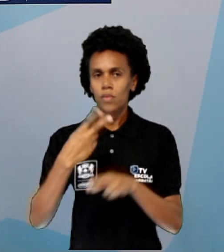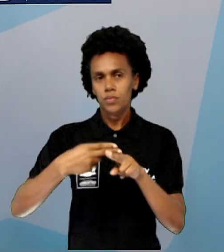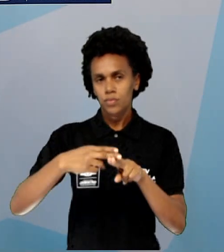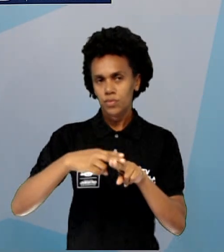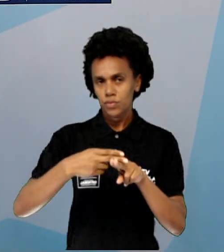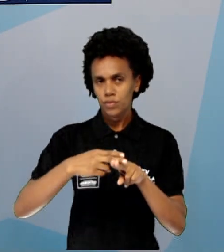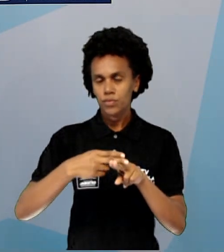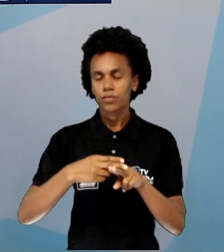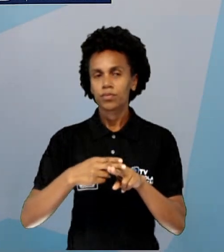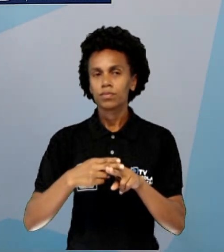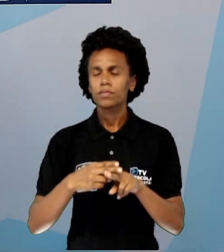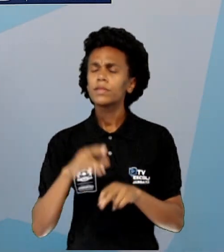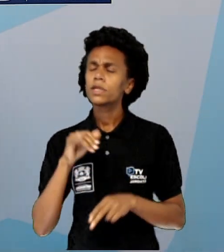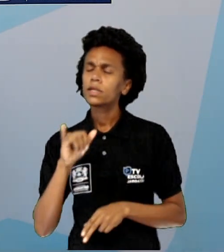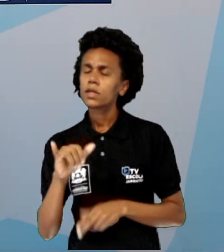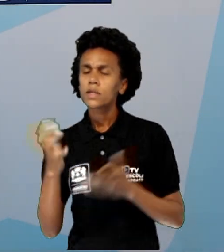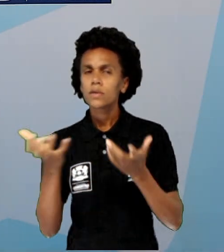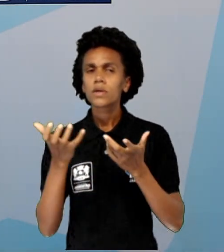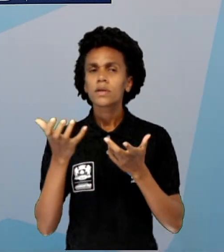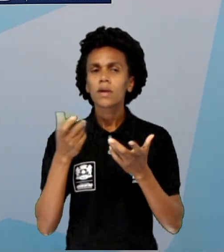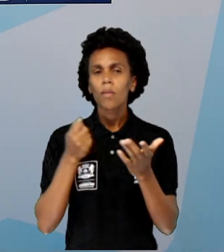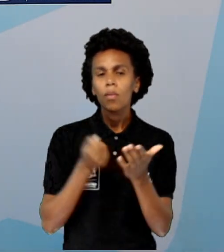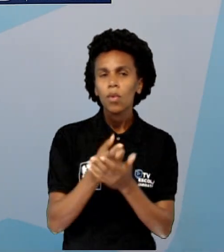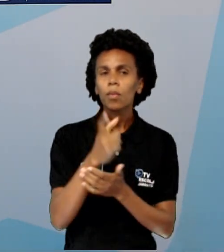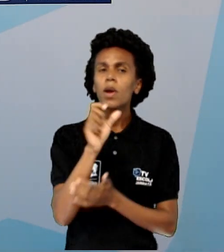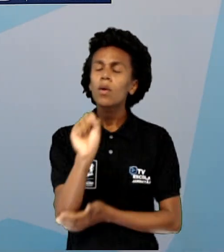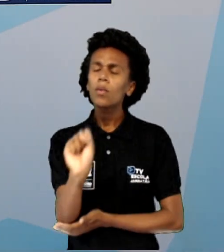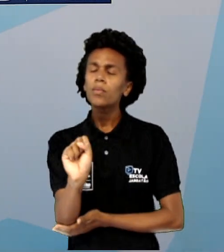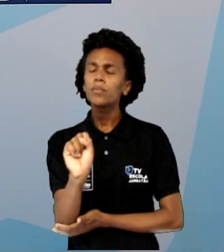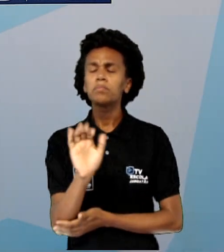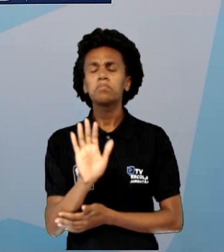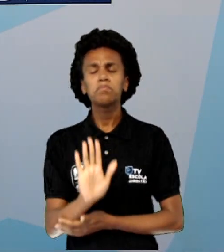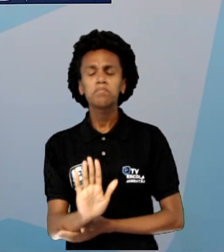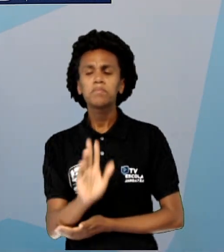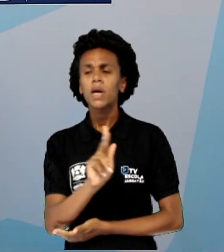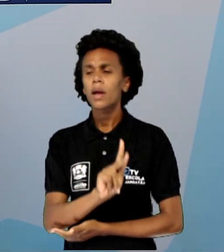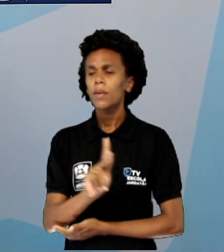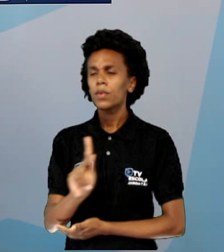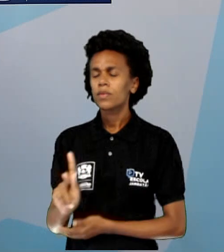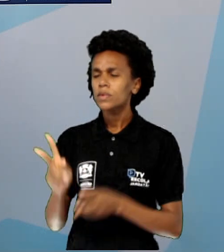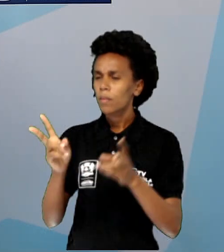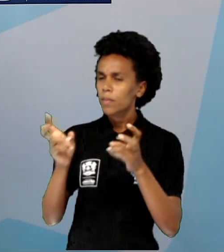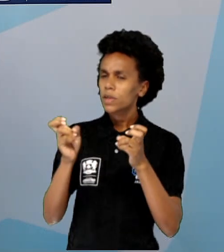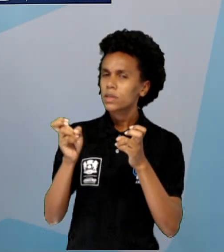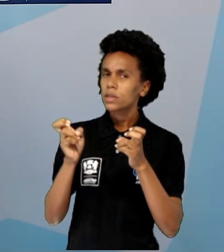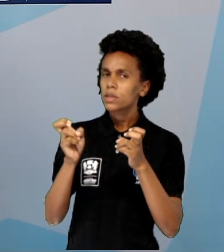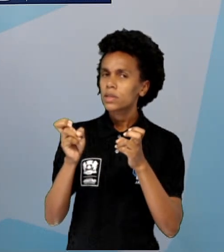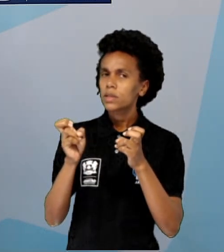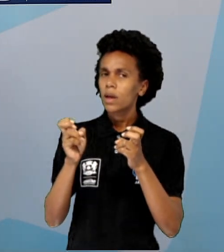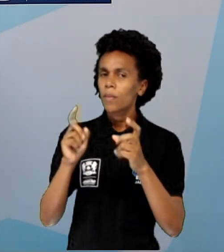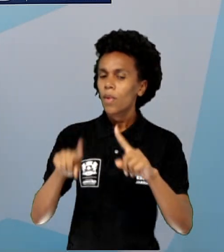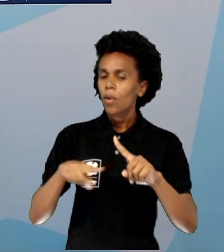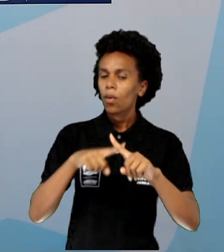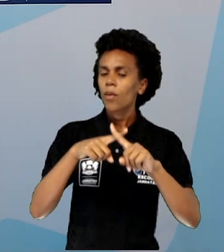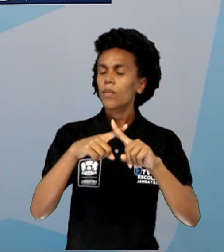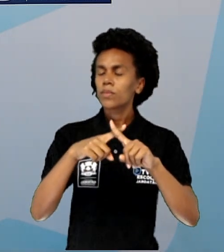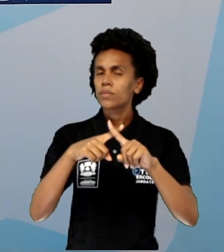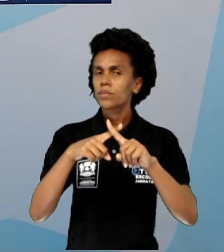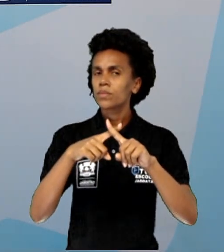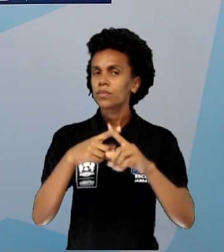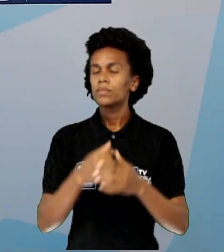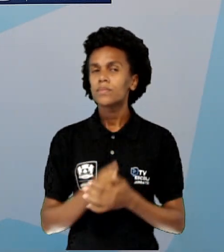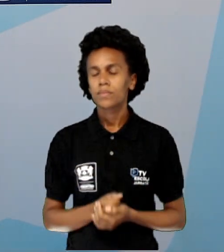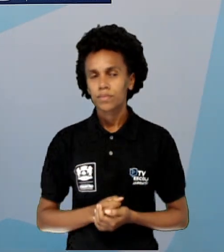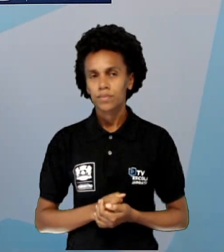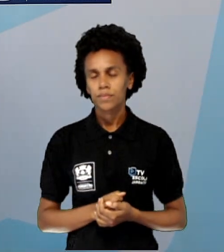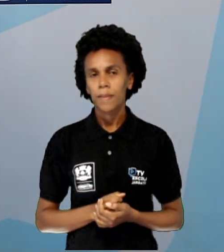E se eu quiser comprar oito? Peraí, professora. Eu tô percebendo uma multiplicação que aconteceu. Do dois para virar